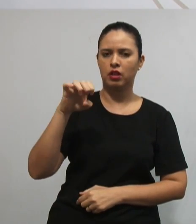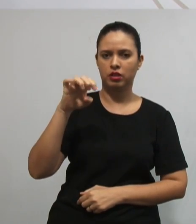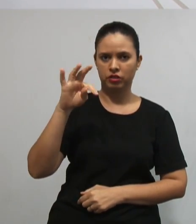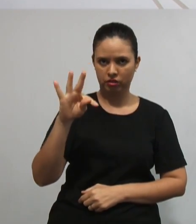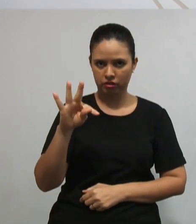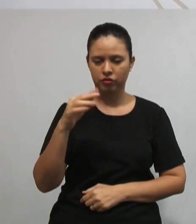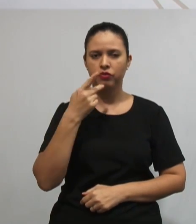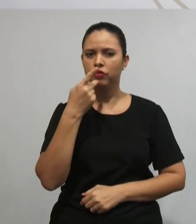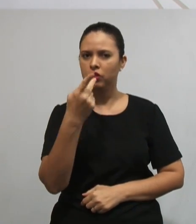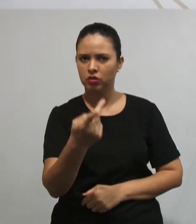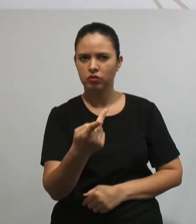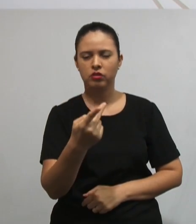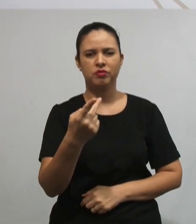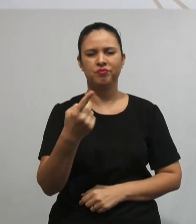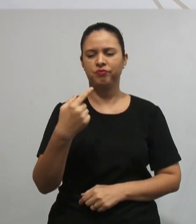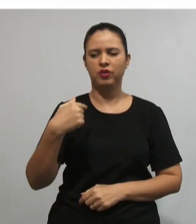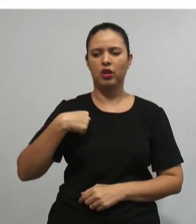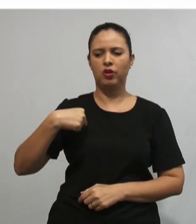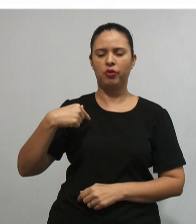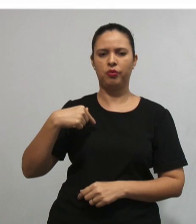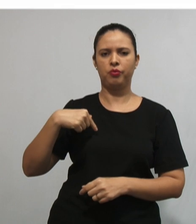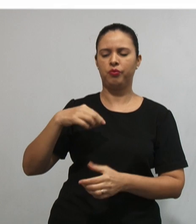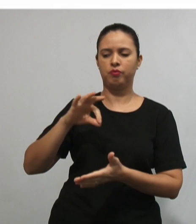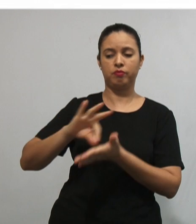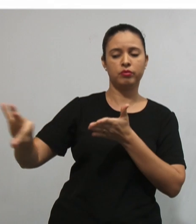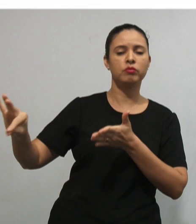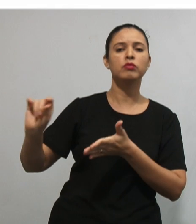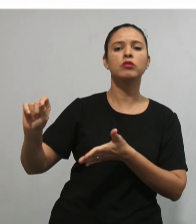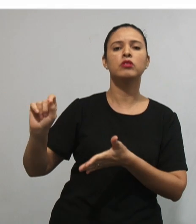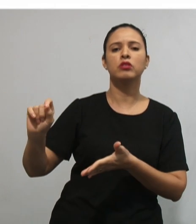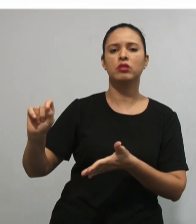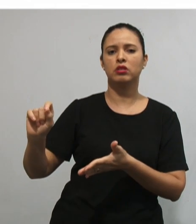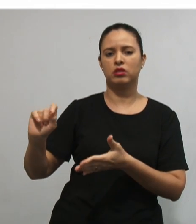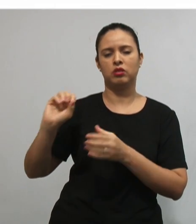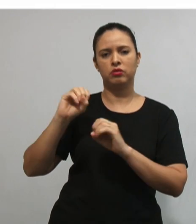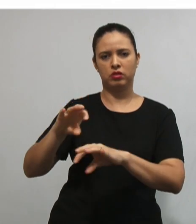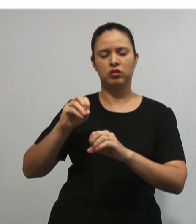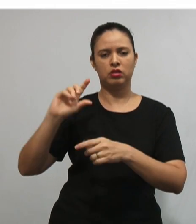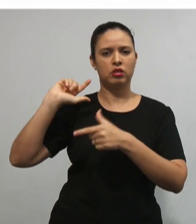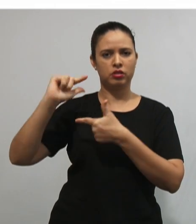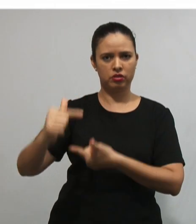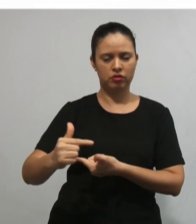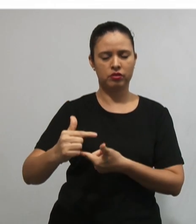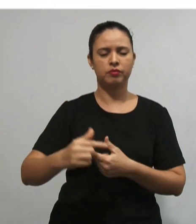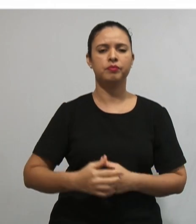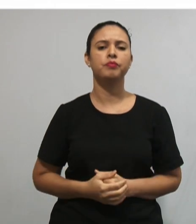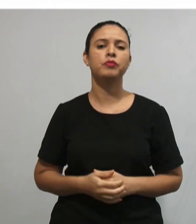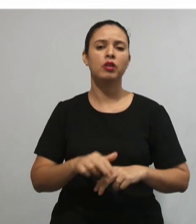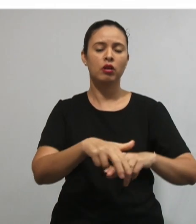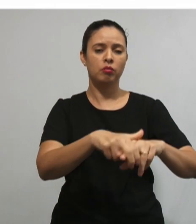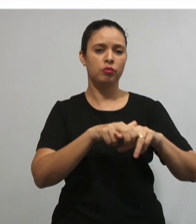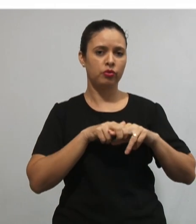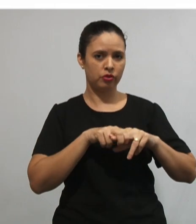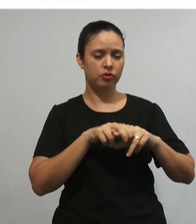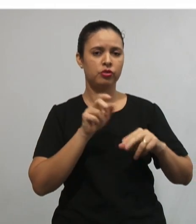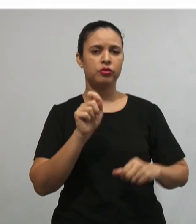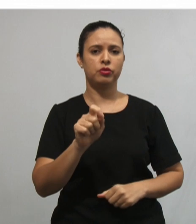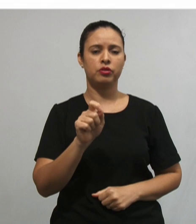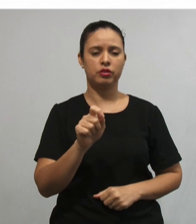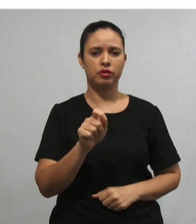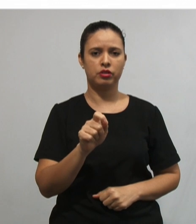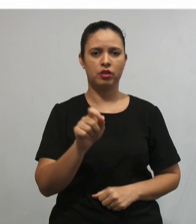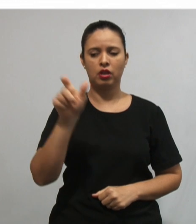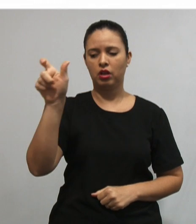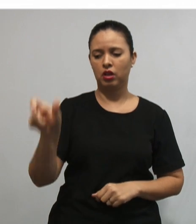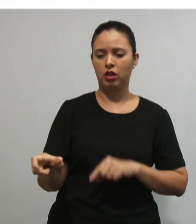Porque não permitia a descoberta, nem o interesse, nem o prazer da criança. Portanto, sendo contra o ensino tradicional, o que